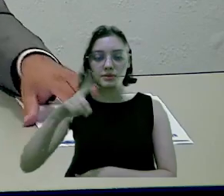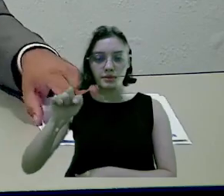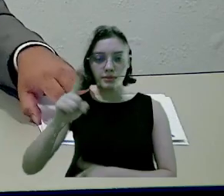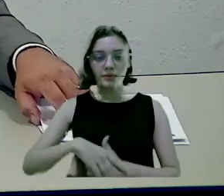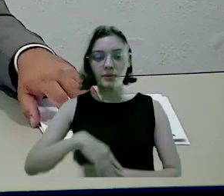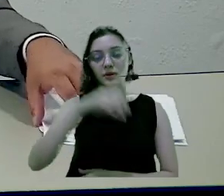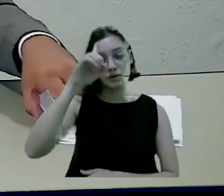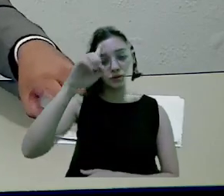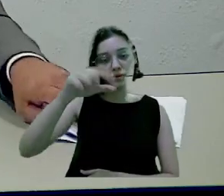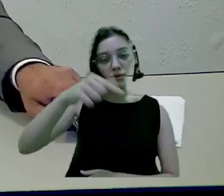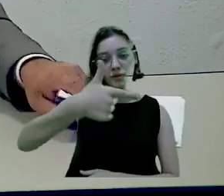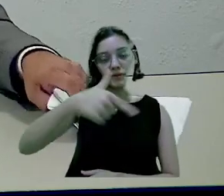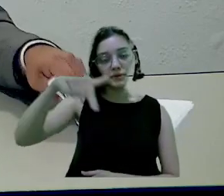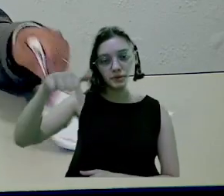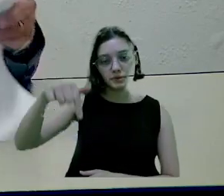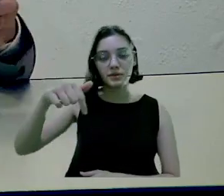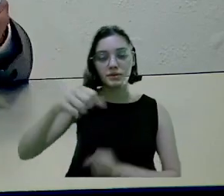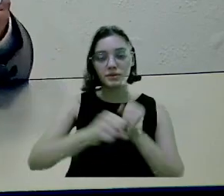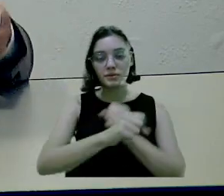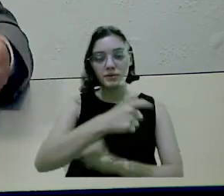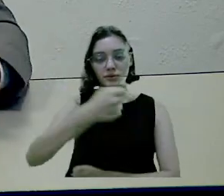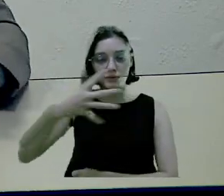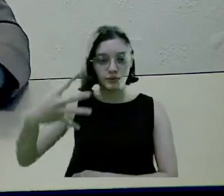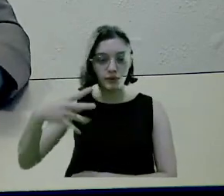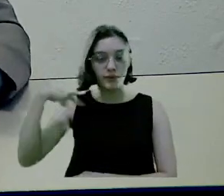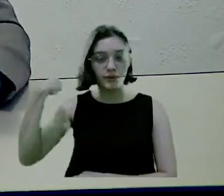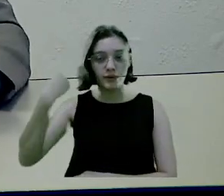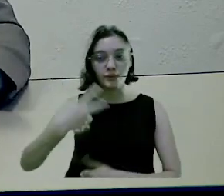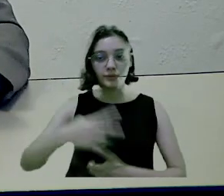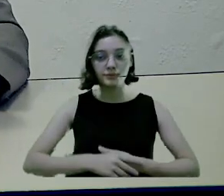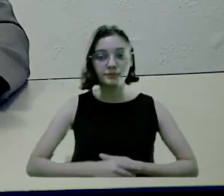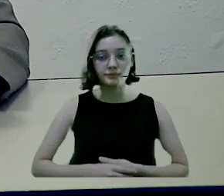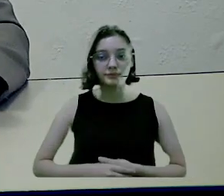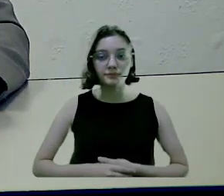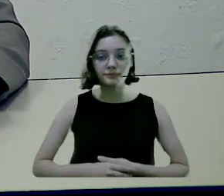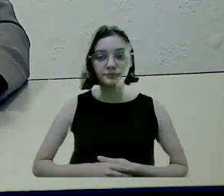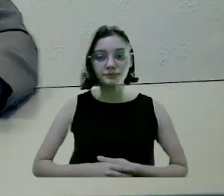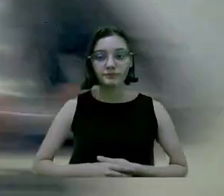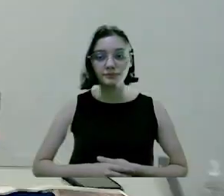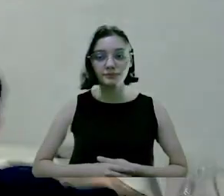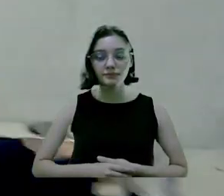Paulo Senda Silva, em 27 de setembro de 2024, André Luiz de Moraes, Vereador.